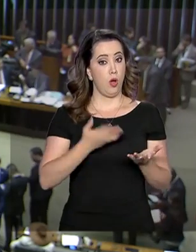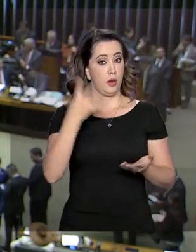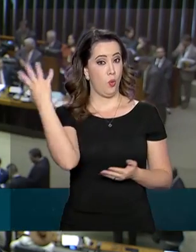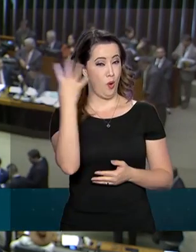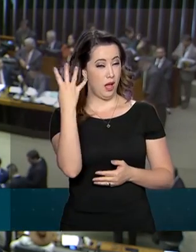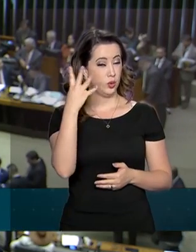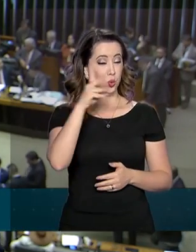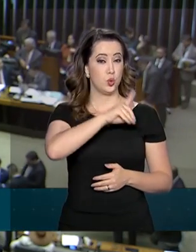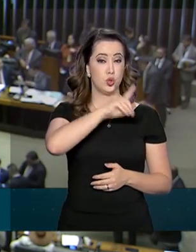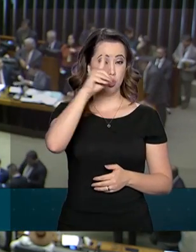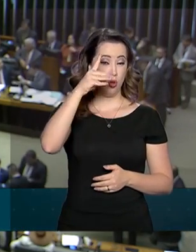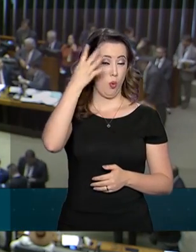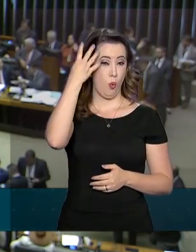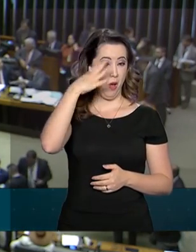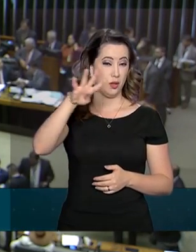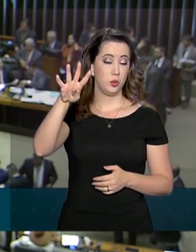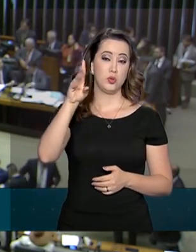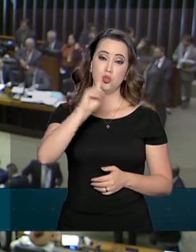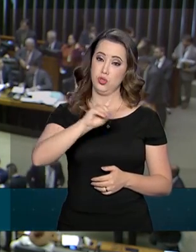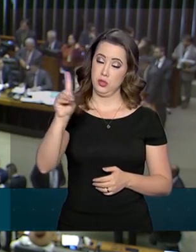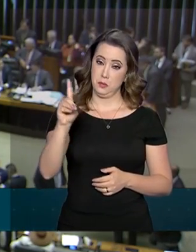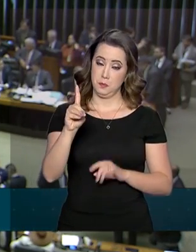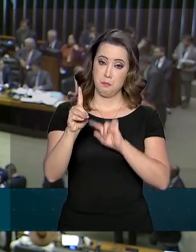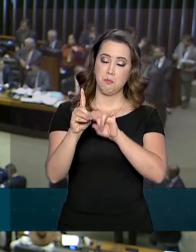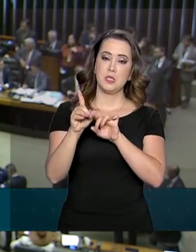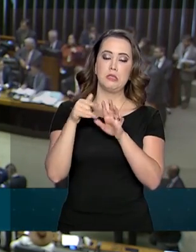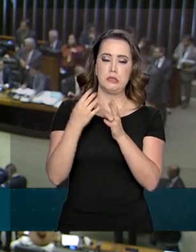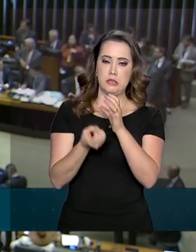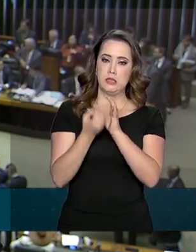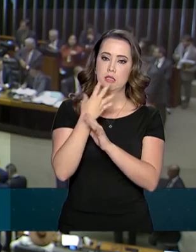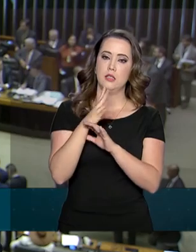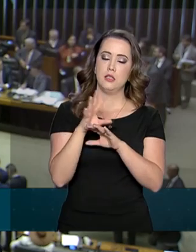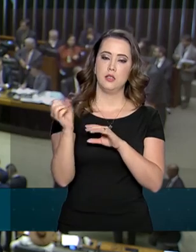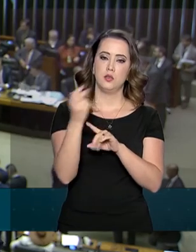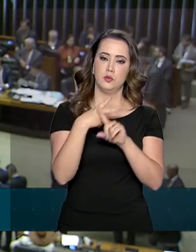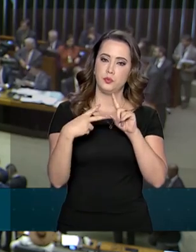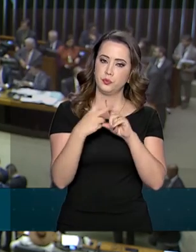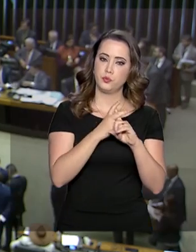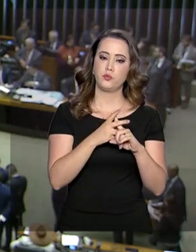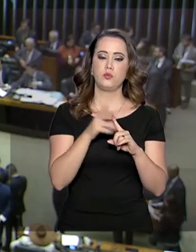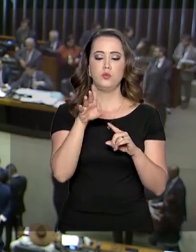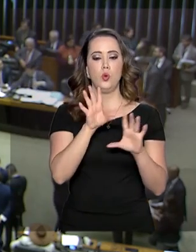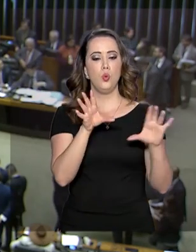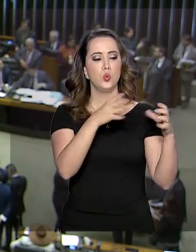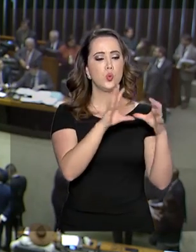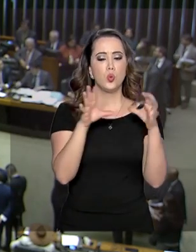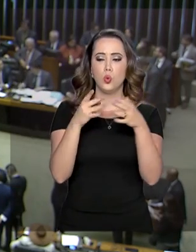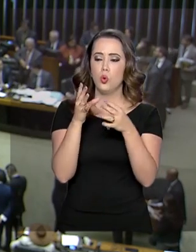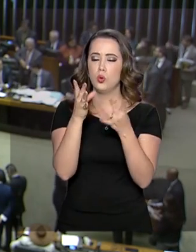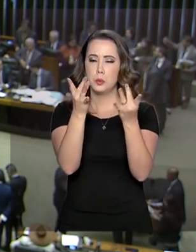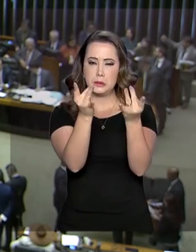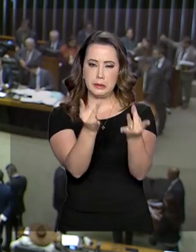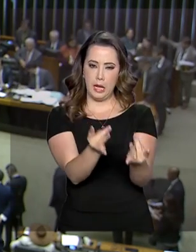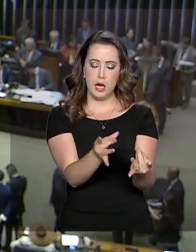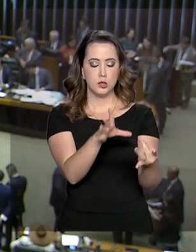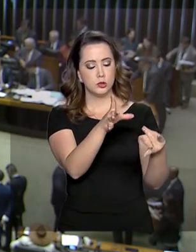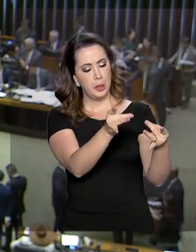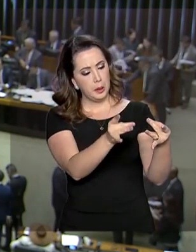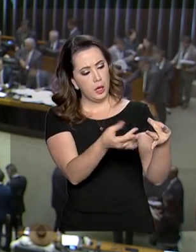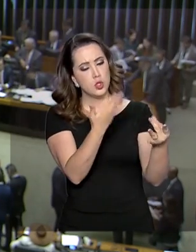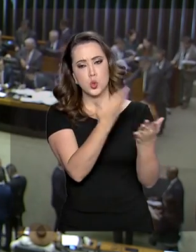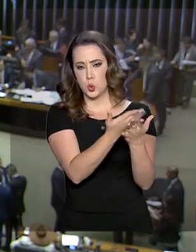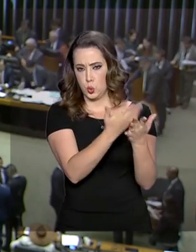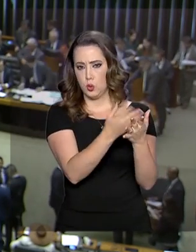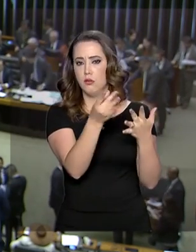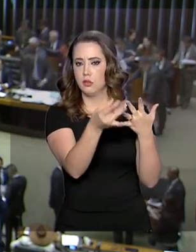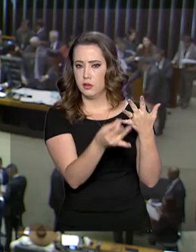dia de votação da PEC que cria a nova Previdência, os parlamentares analisam os destaques dos partidos para modificar o texto principal. Ontem à noite,